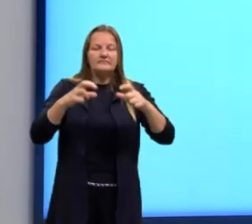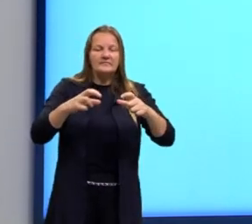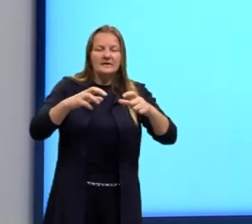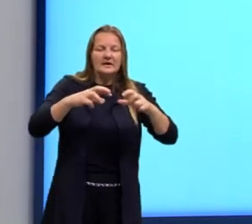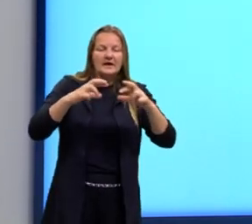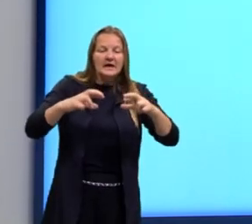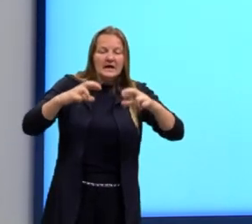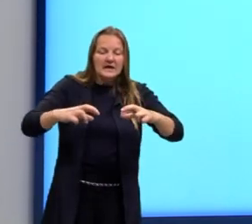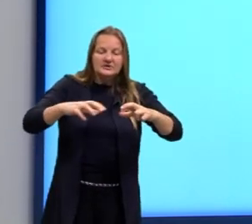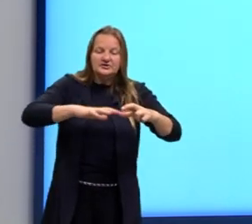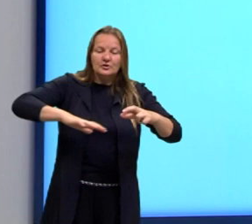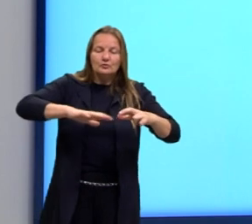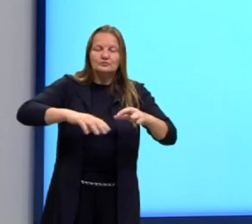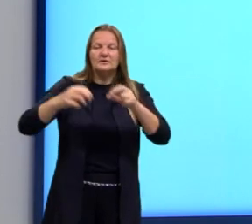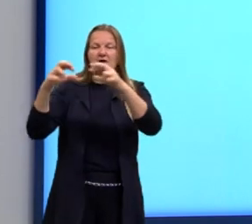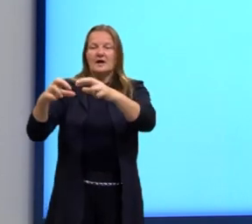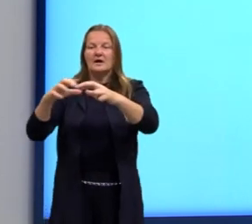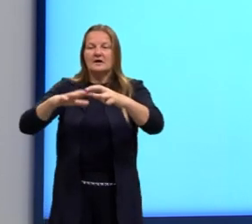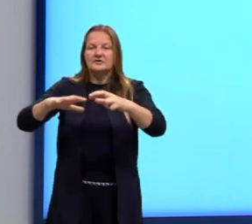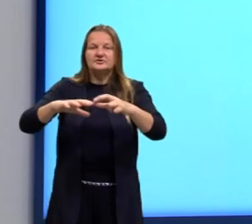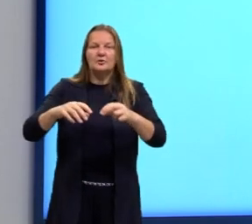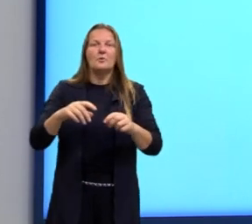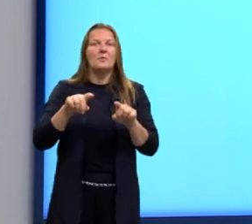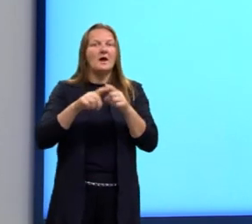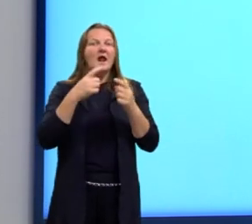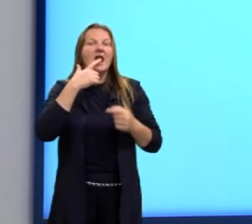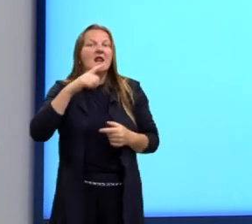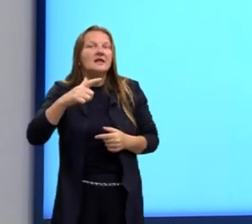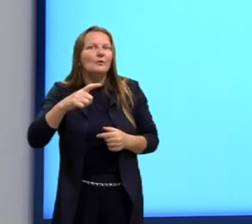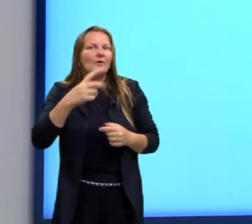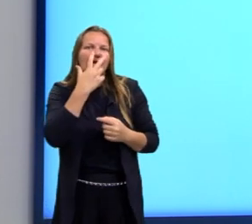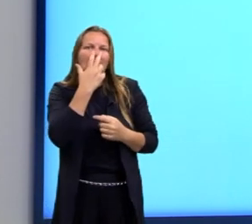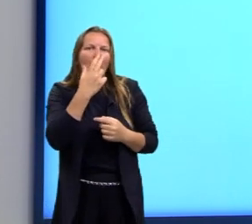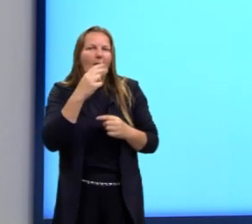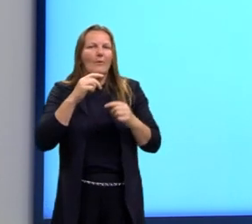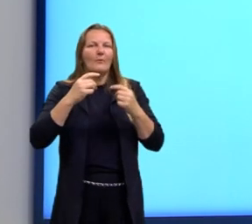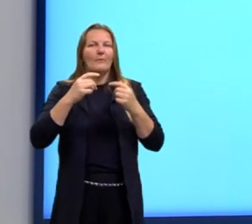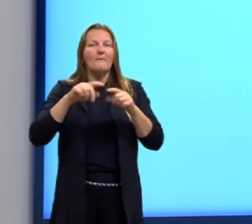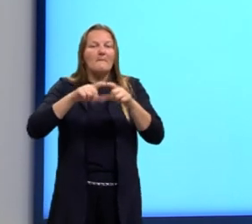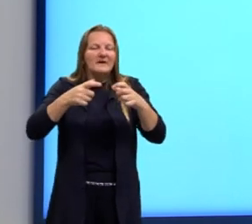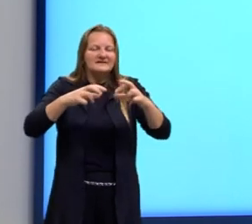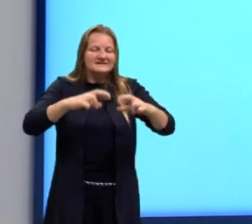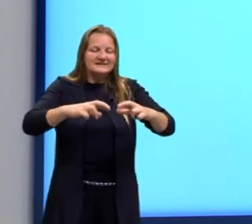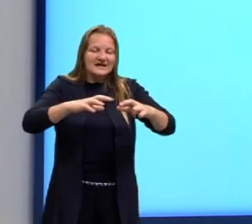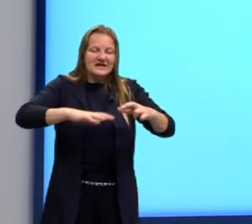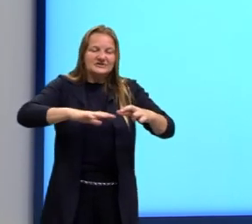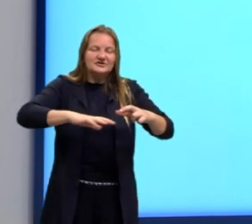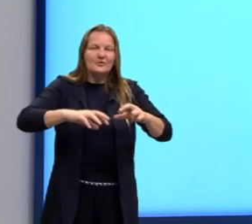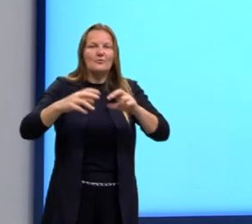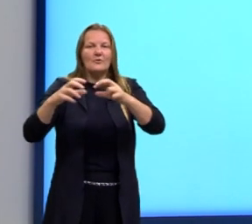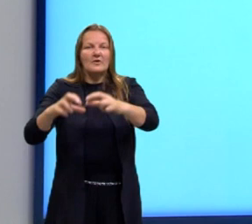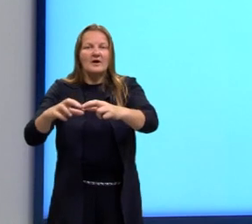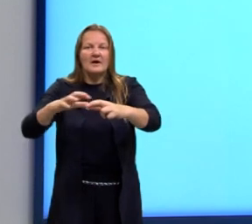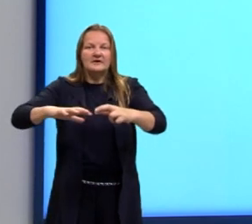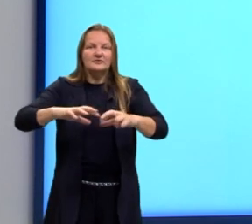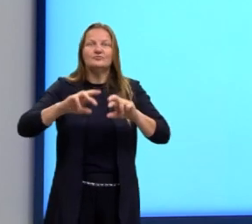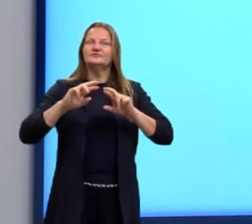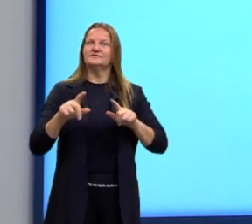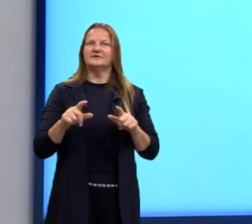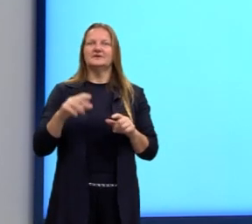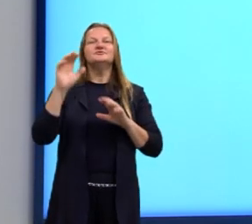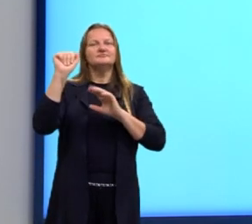região, é o mesmo idioma com traços diferentes, porque acaba trazendo, muitas vezes,